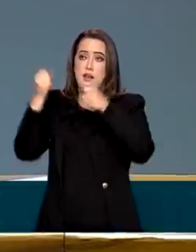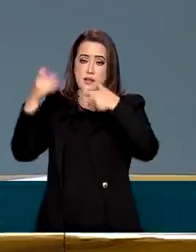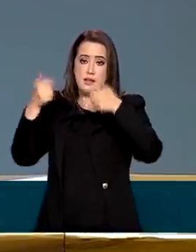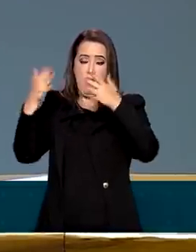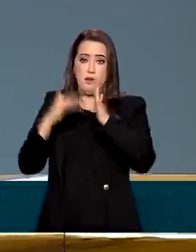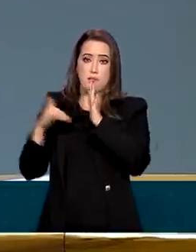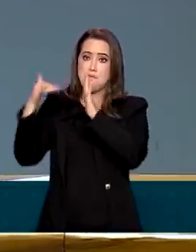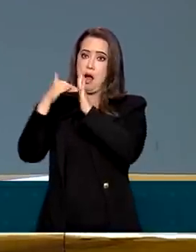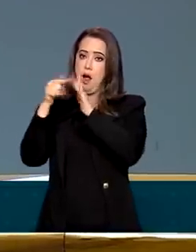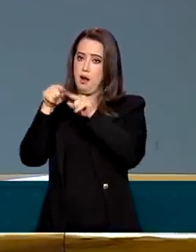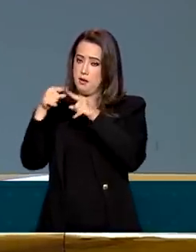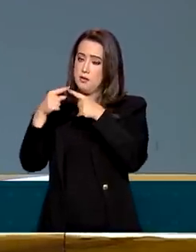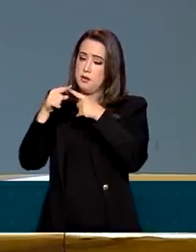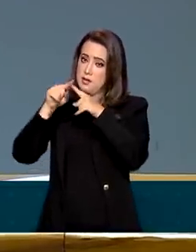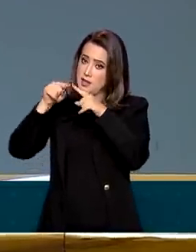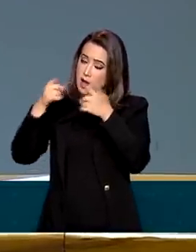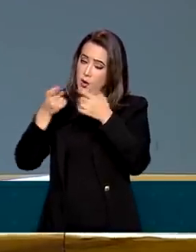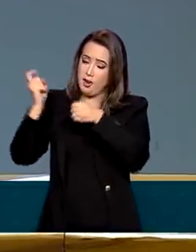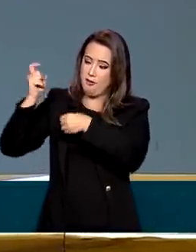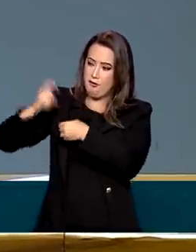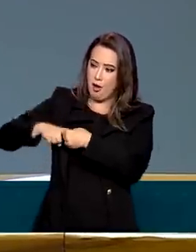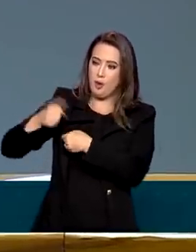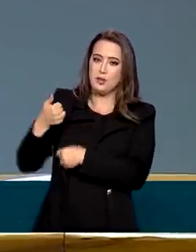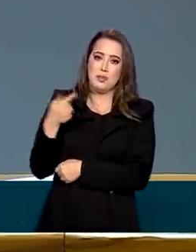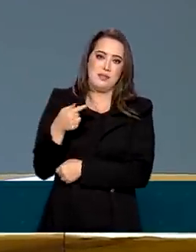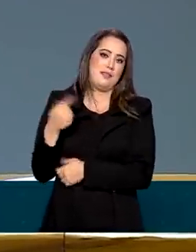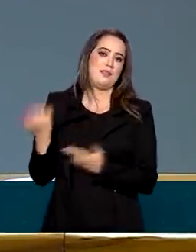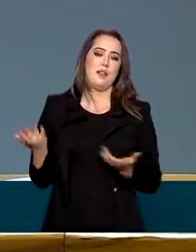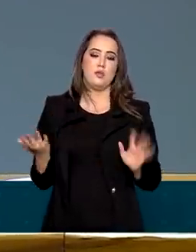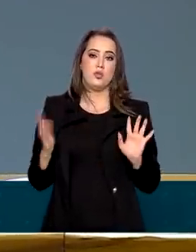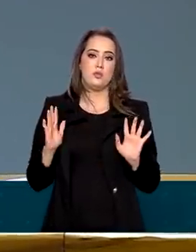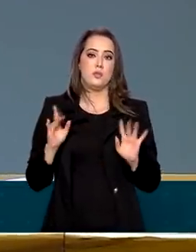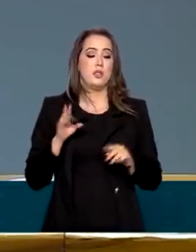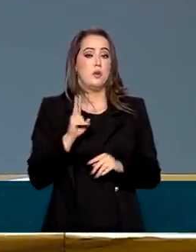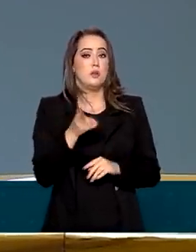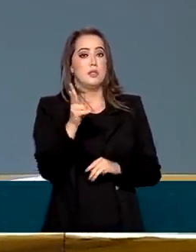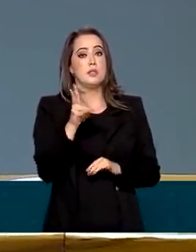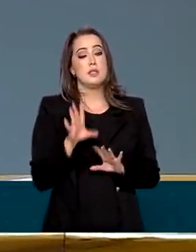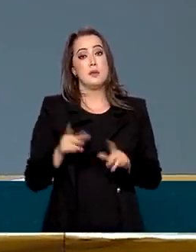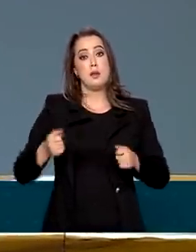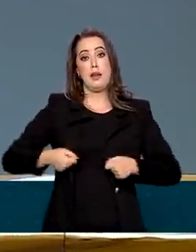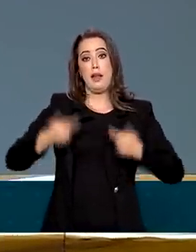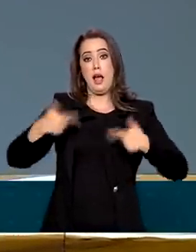Toda vez que tiver aumento localizado, comida, material de construção,